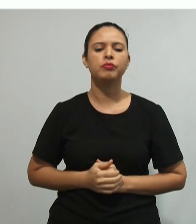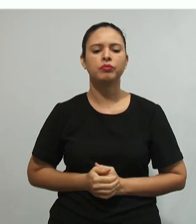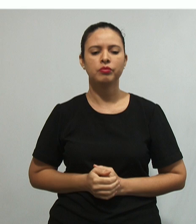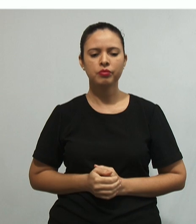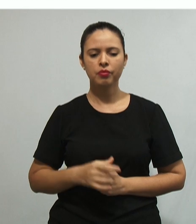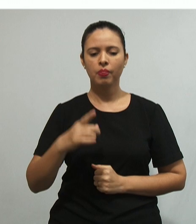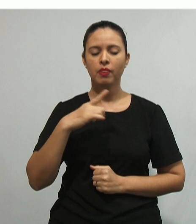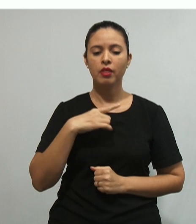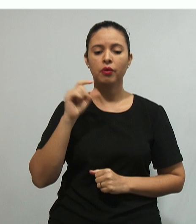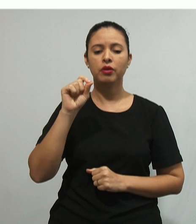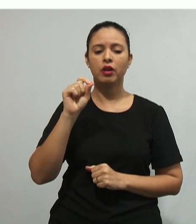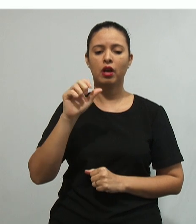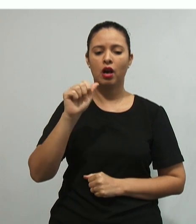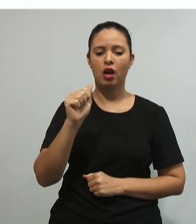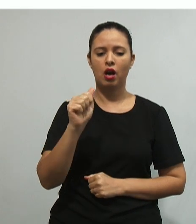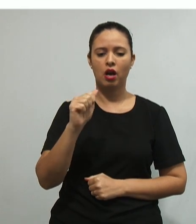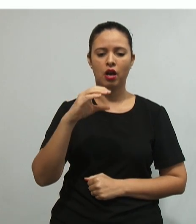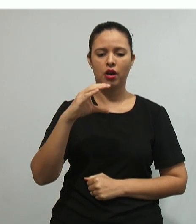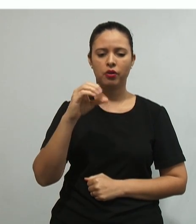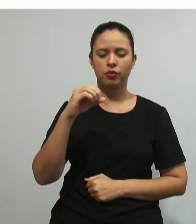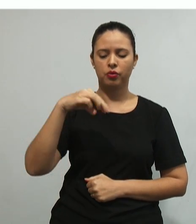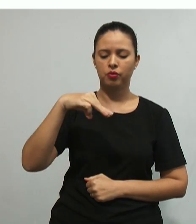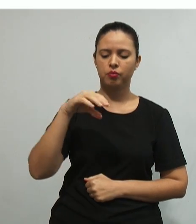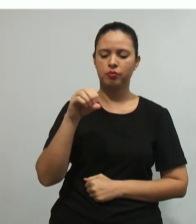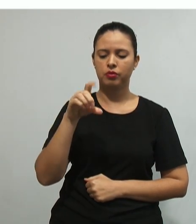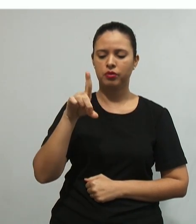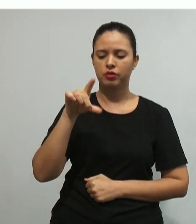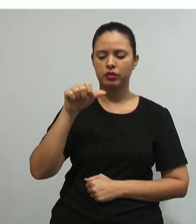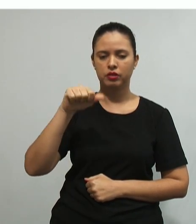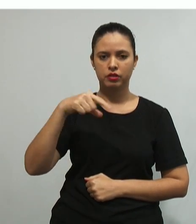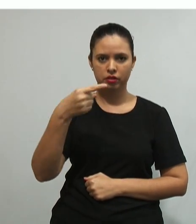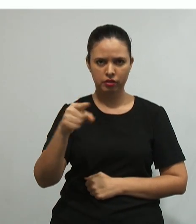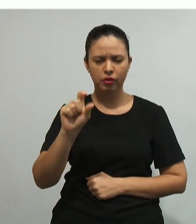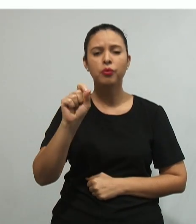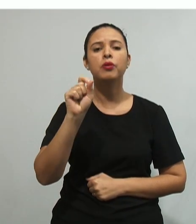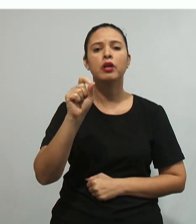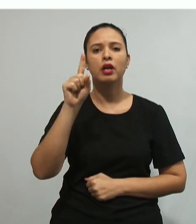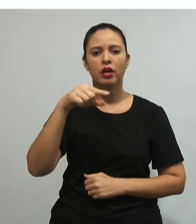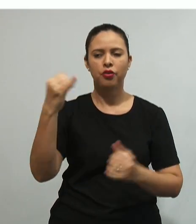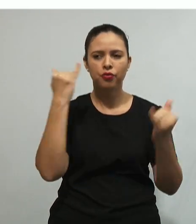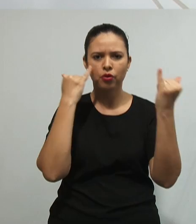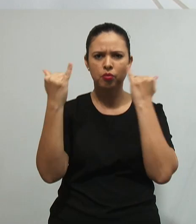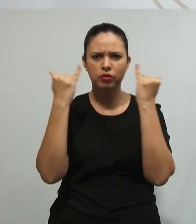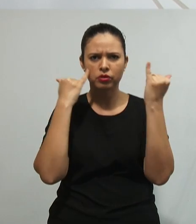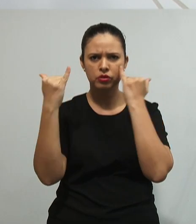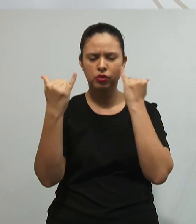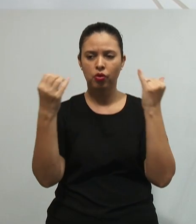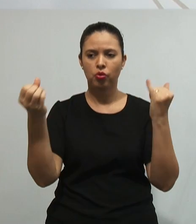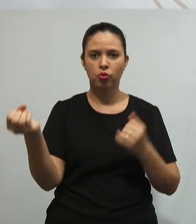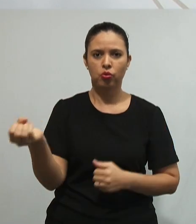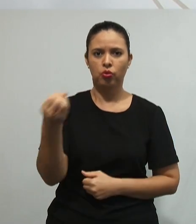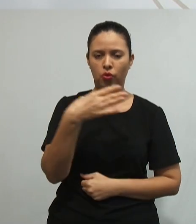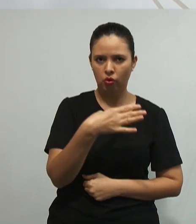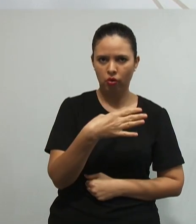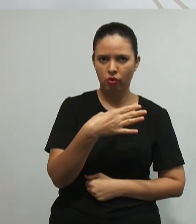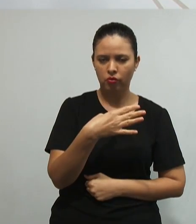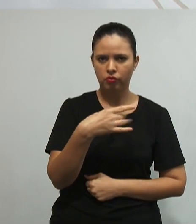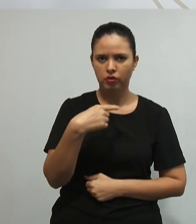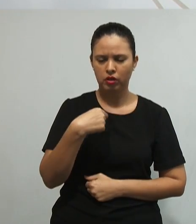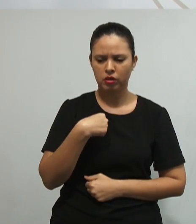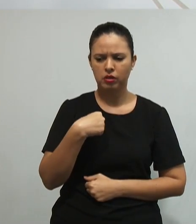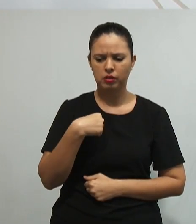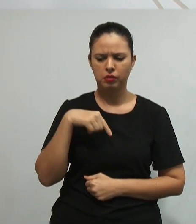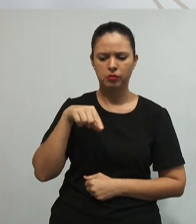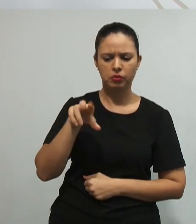entra a acomodação. Quer dizer, essas novas informações que eu construí na minha